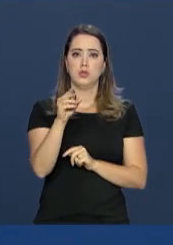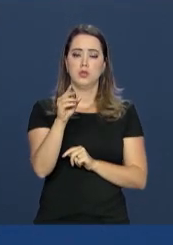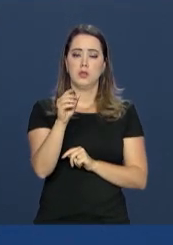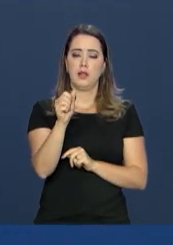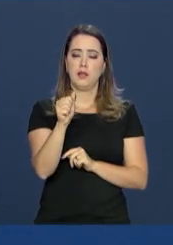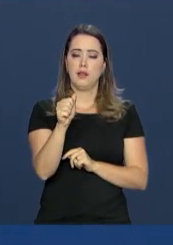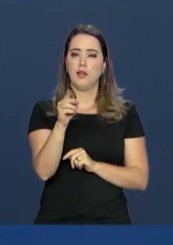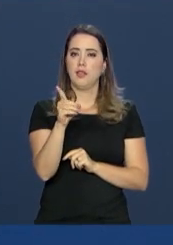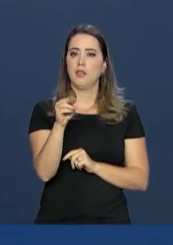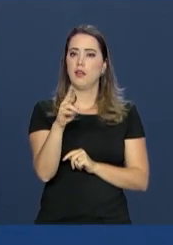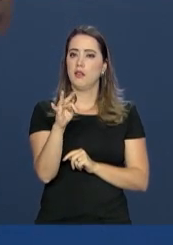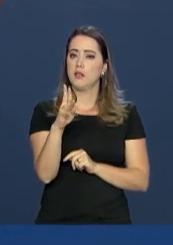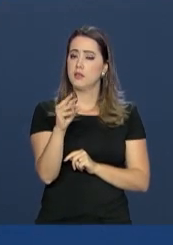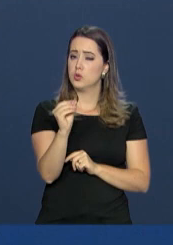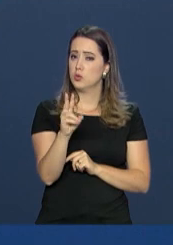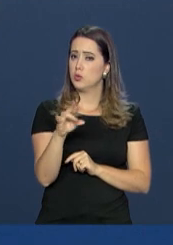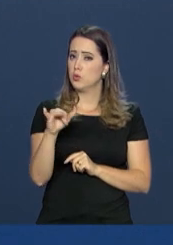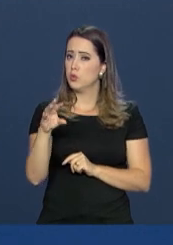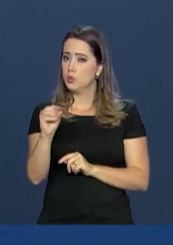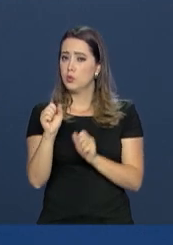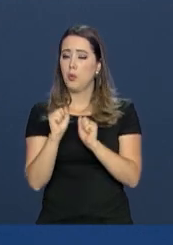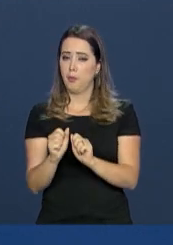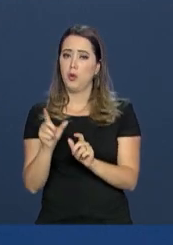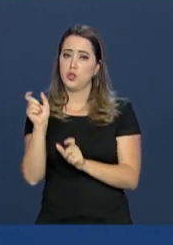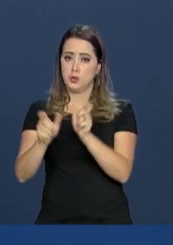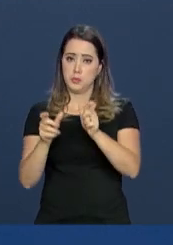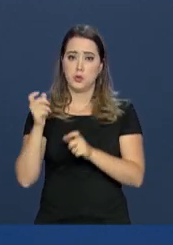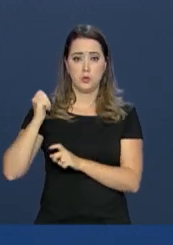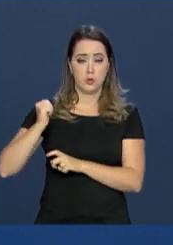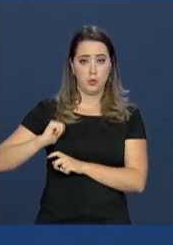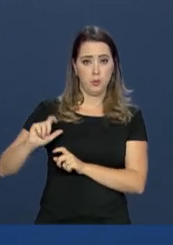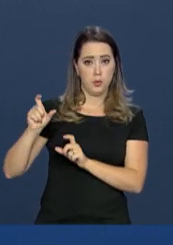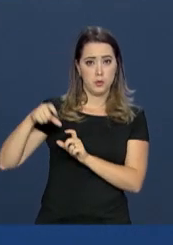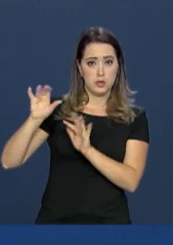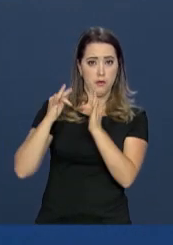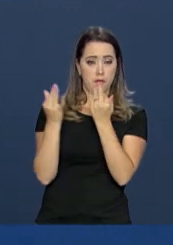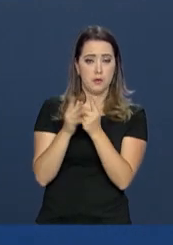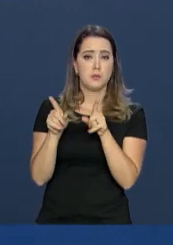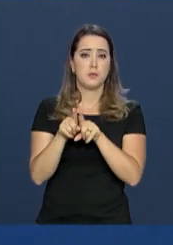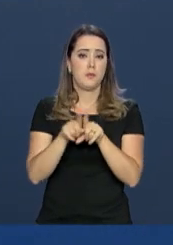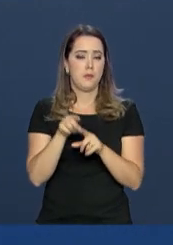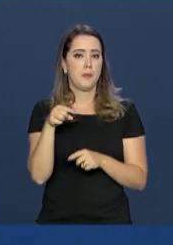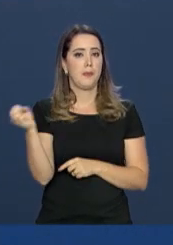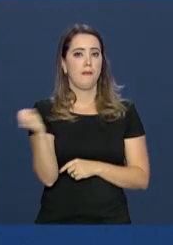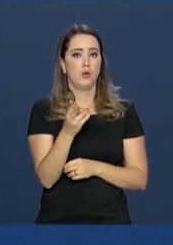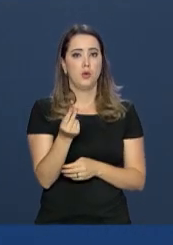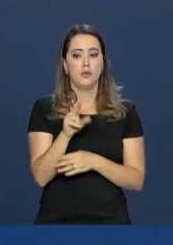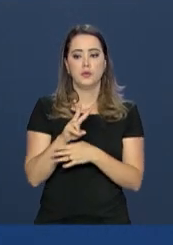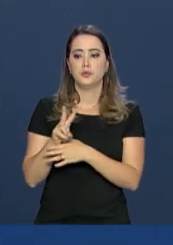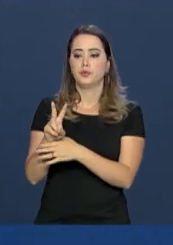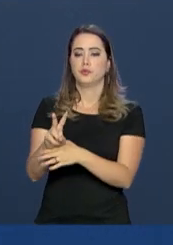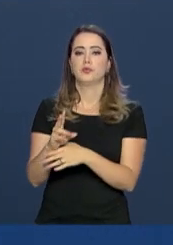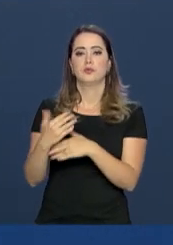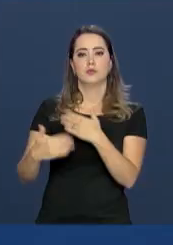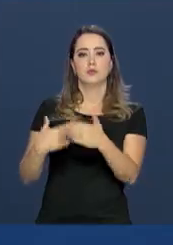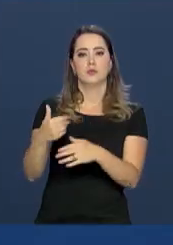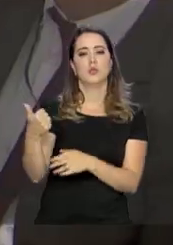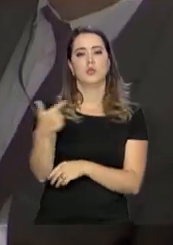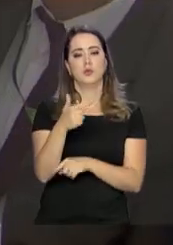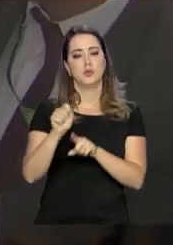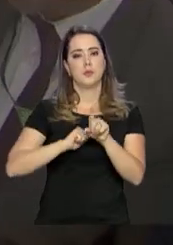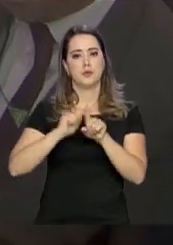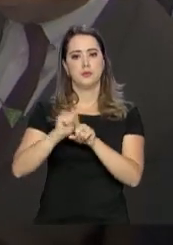Sociais, entre eles os beneficiários do Bolsa Família. Os novos valores vão ser emprestados nos próximos 12